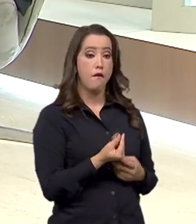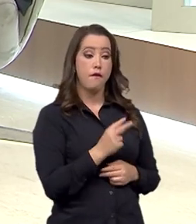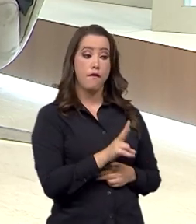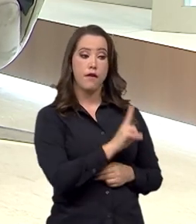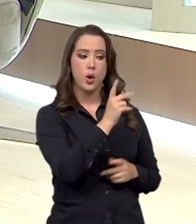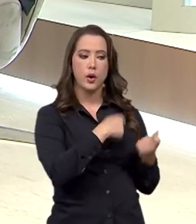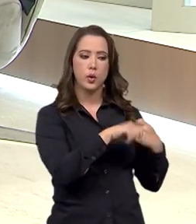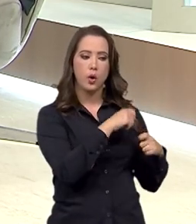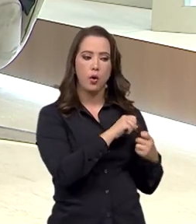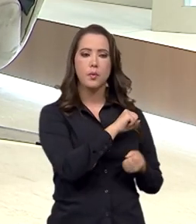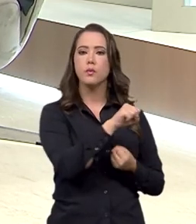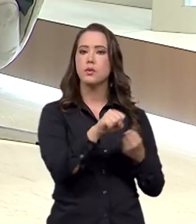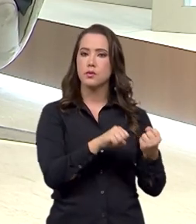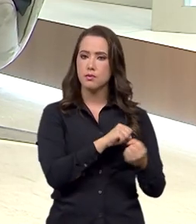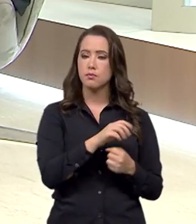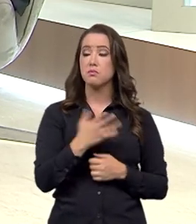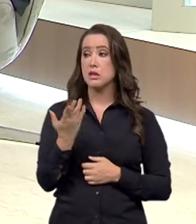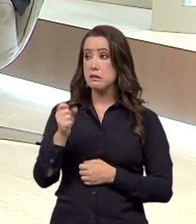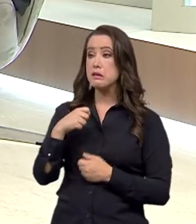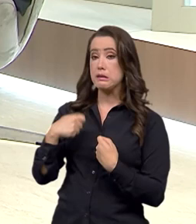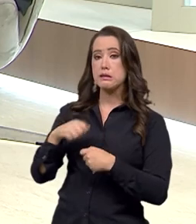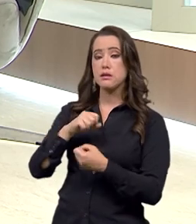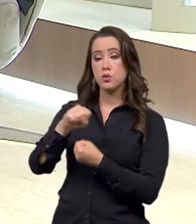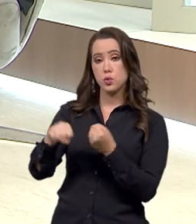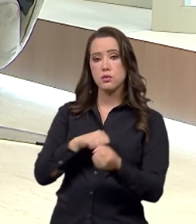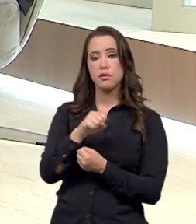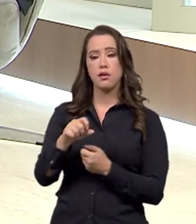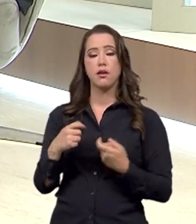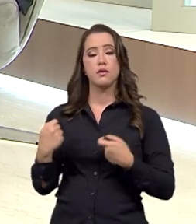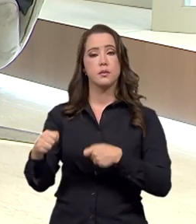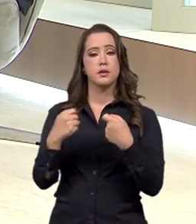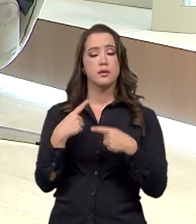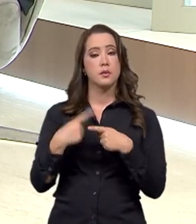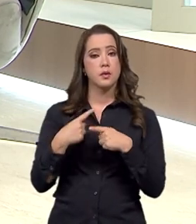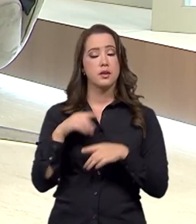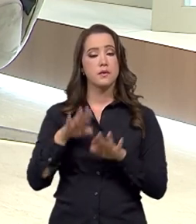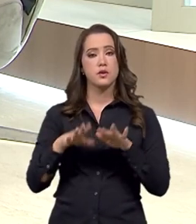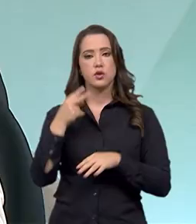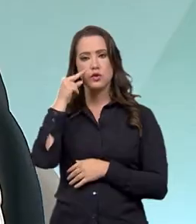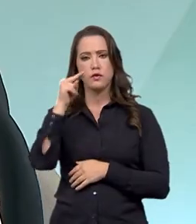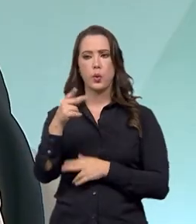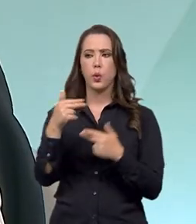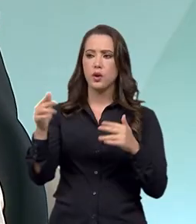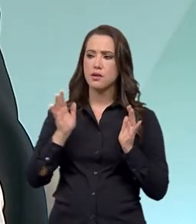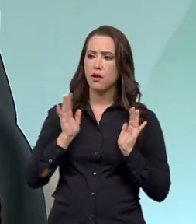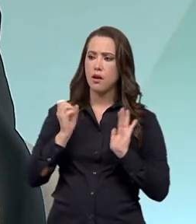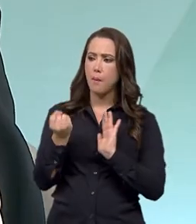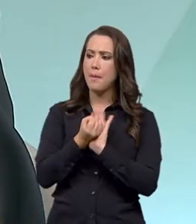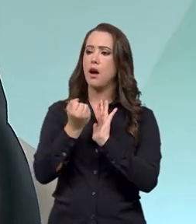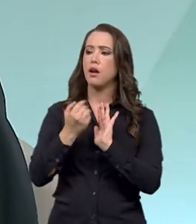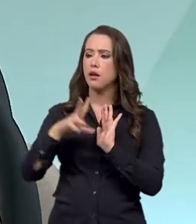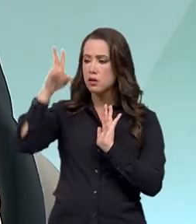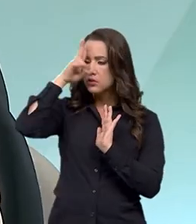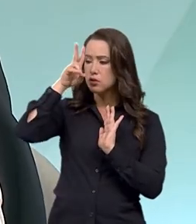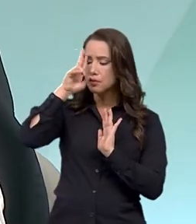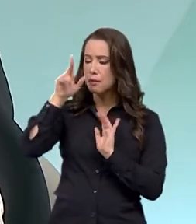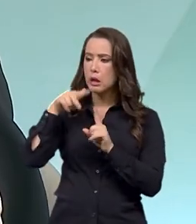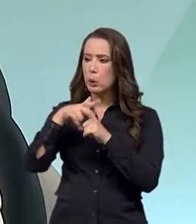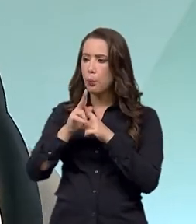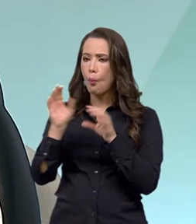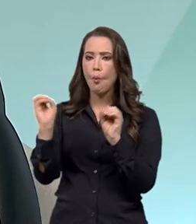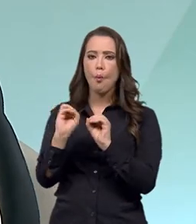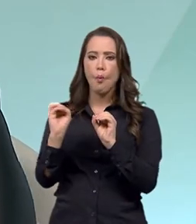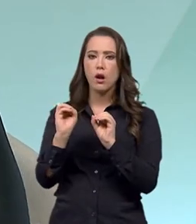claro. E sustentabilidade, né? Porque, realmente, a gente vê muito, muitos bens que, às vezes, são restaurados, não têm a manutenção